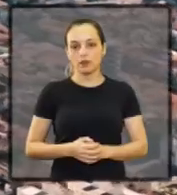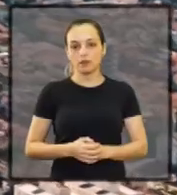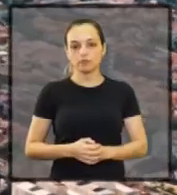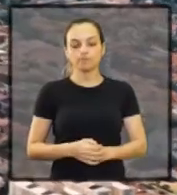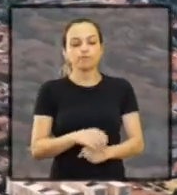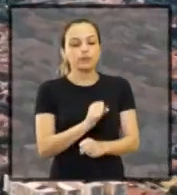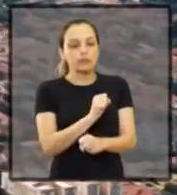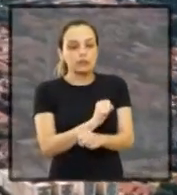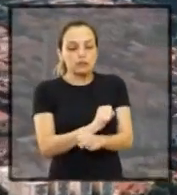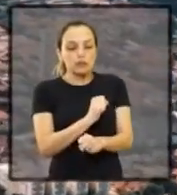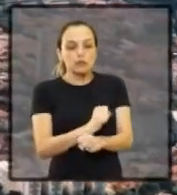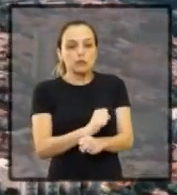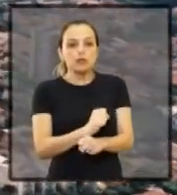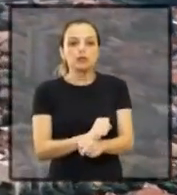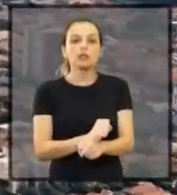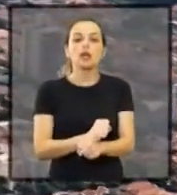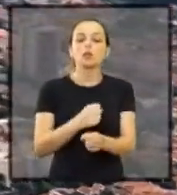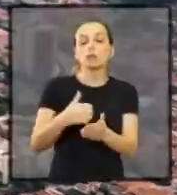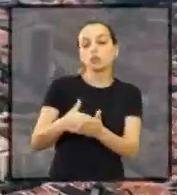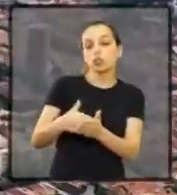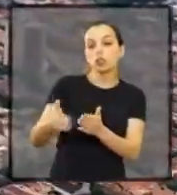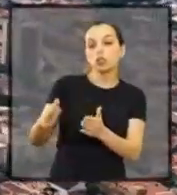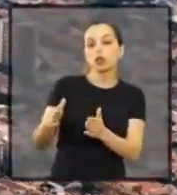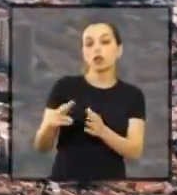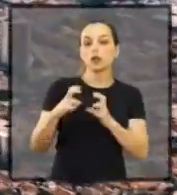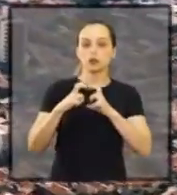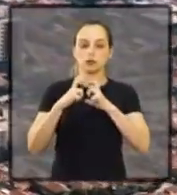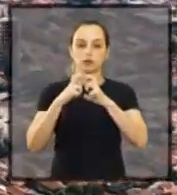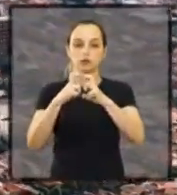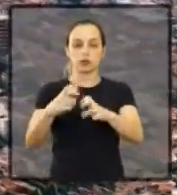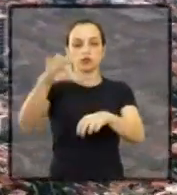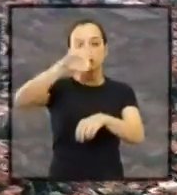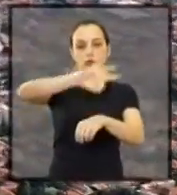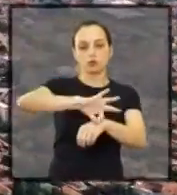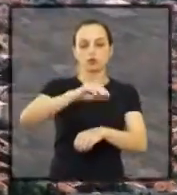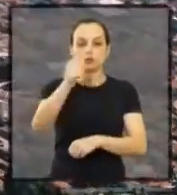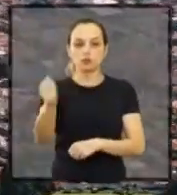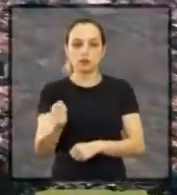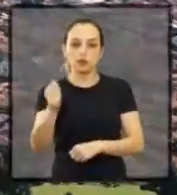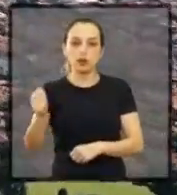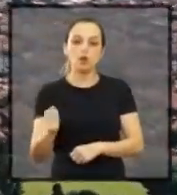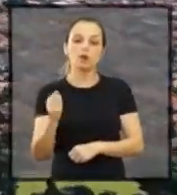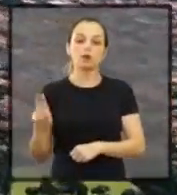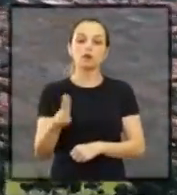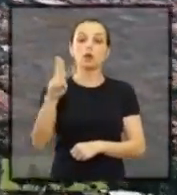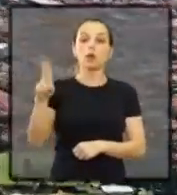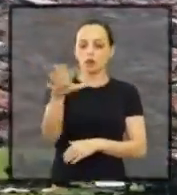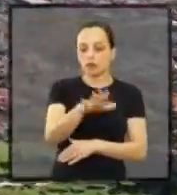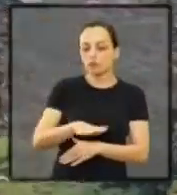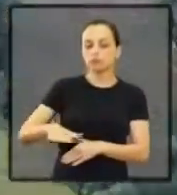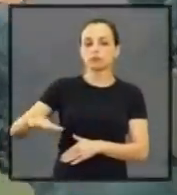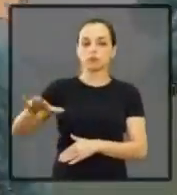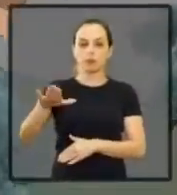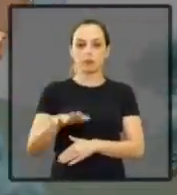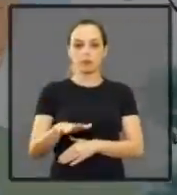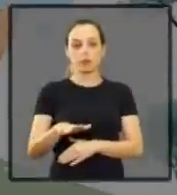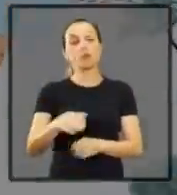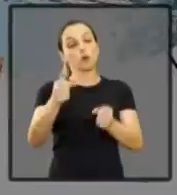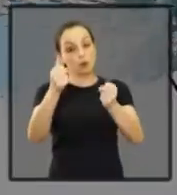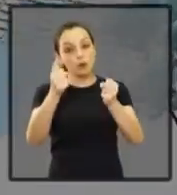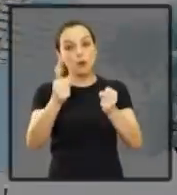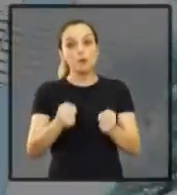Há uma grande expectativa com relação a retirada dos trens do centro da cidade e com a utilização da orla. Uma